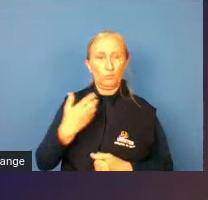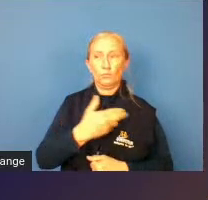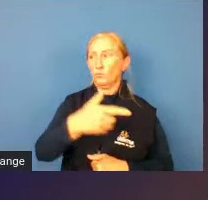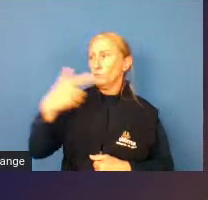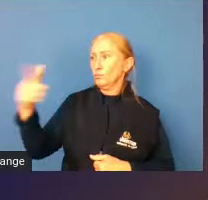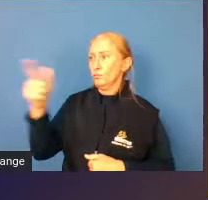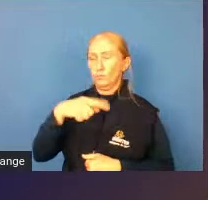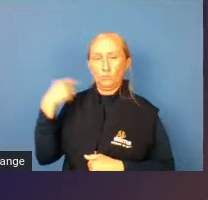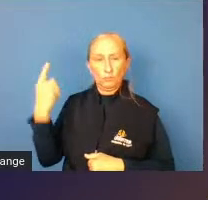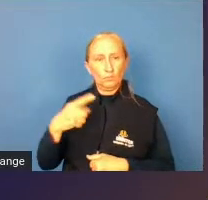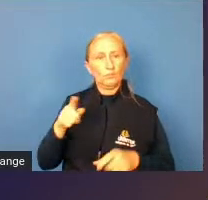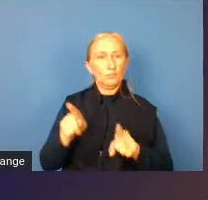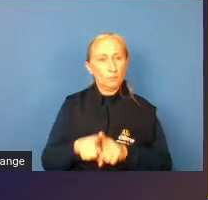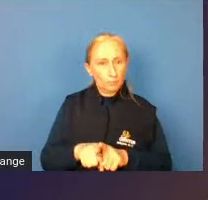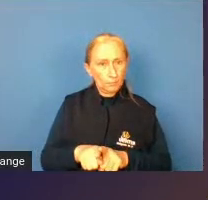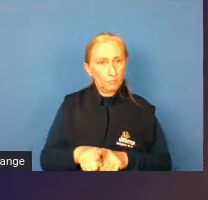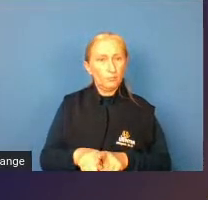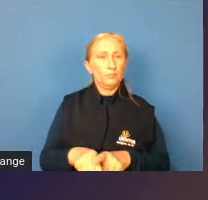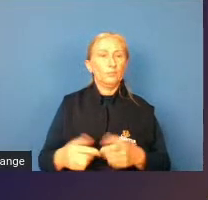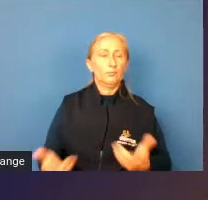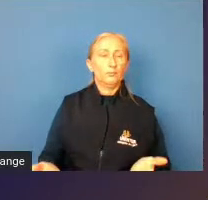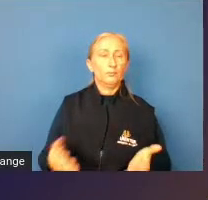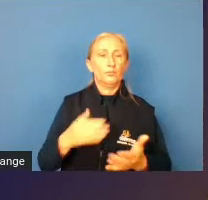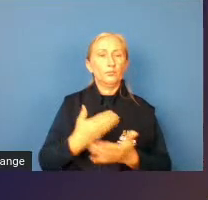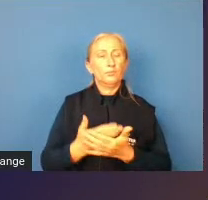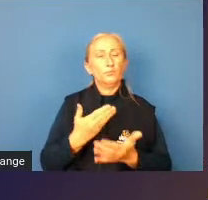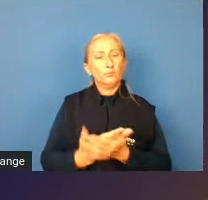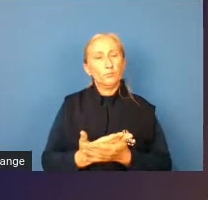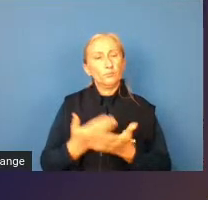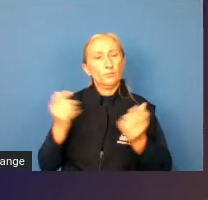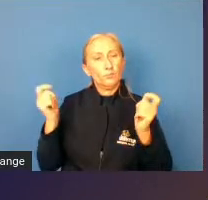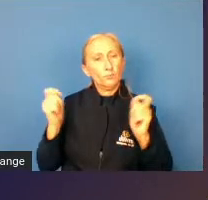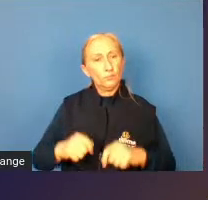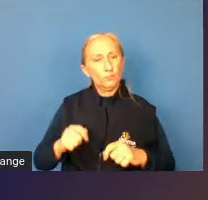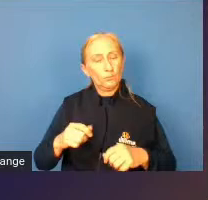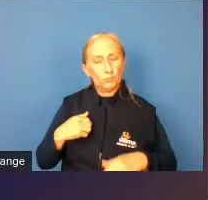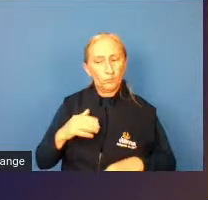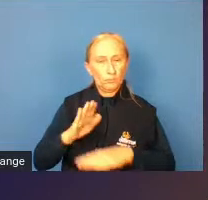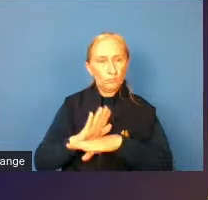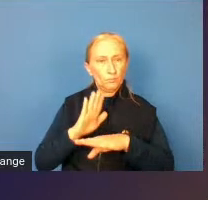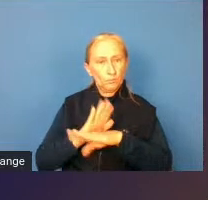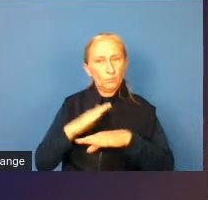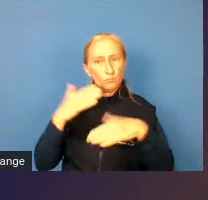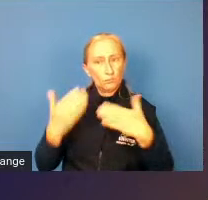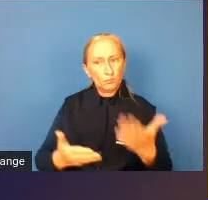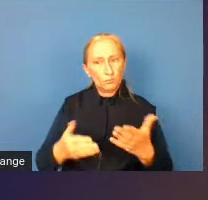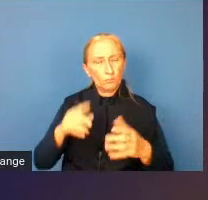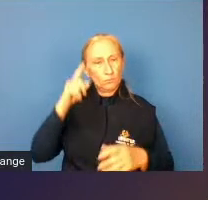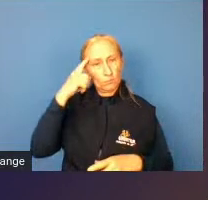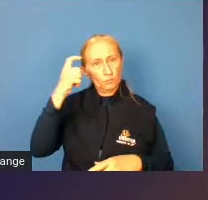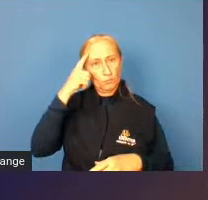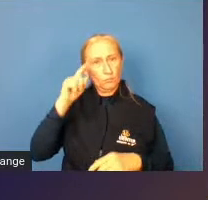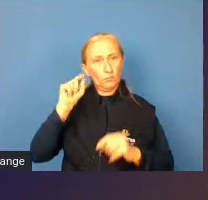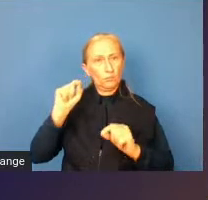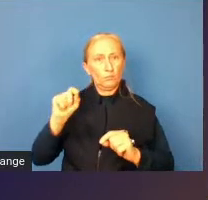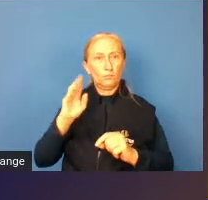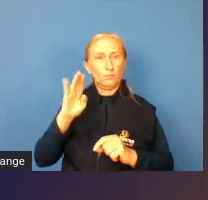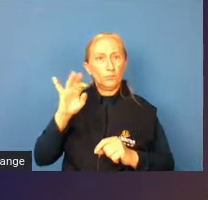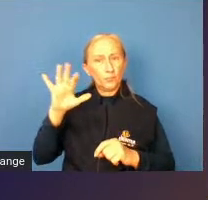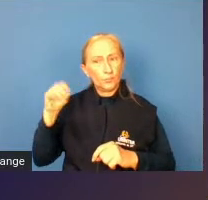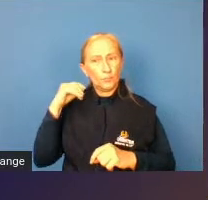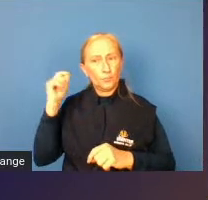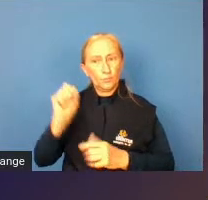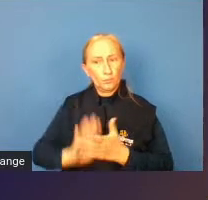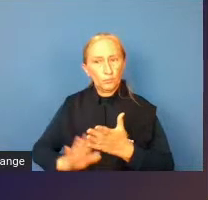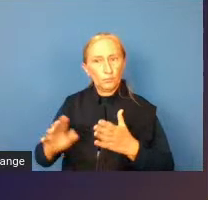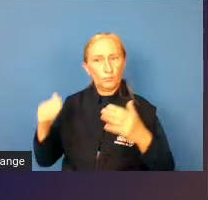todos ao nosso redor também então nesse estudo foi possível corroborar com as concepções acerca dos benefícios da atividade